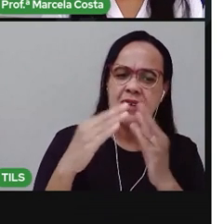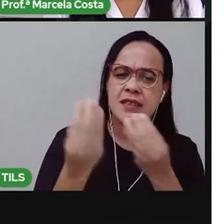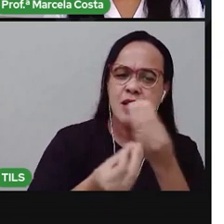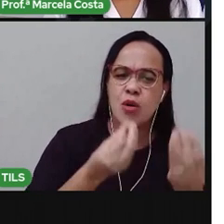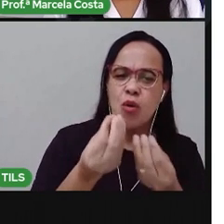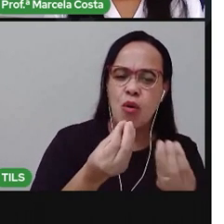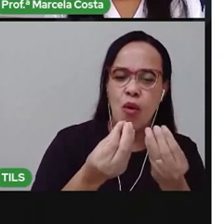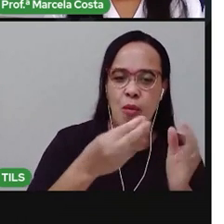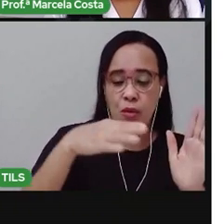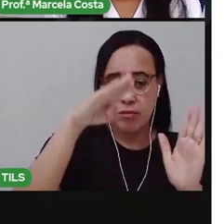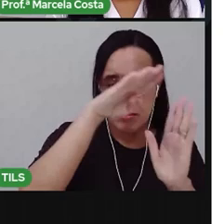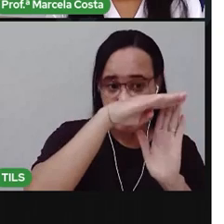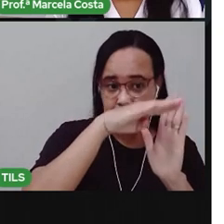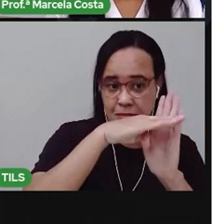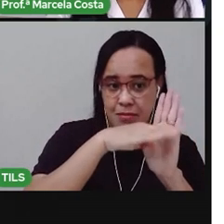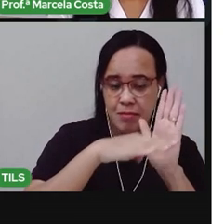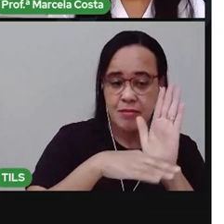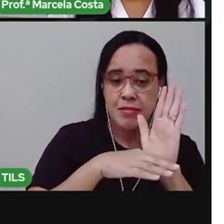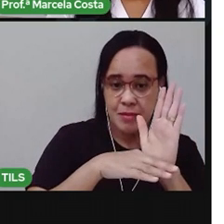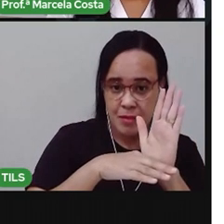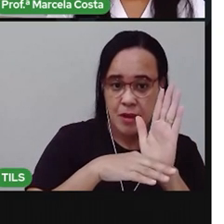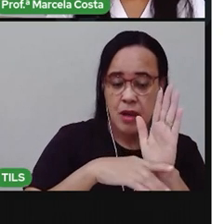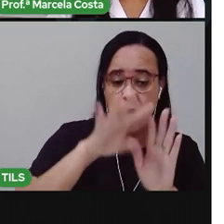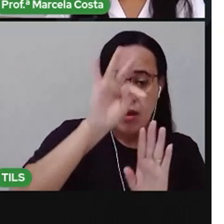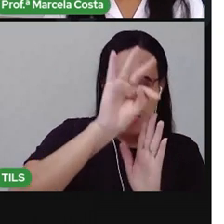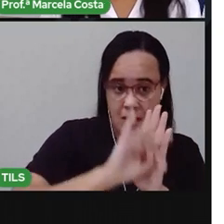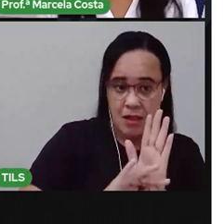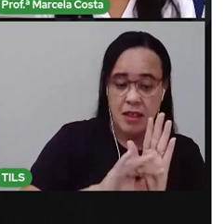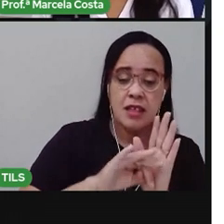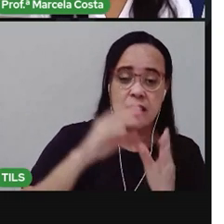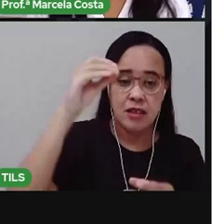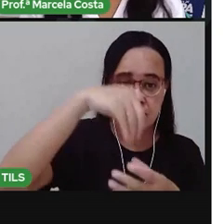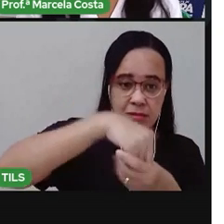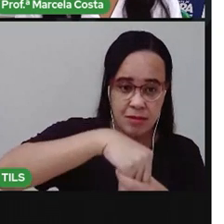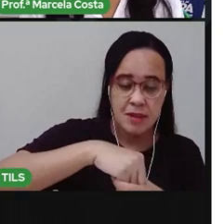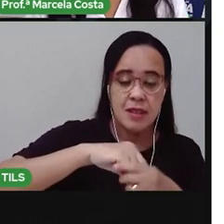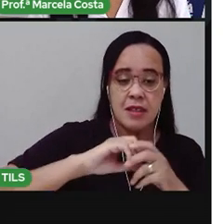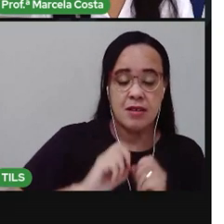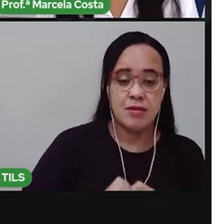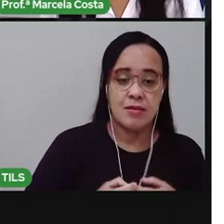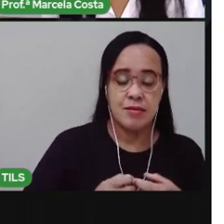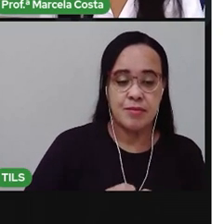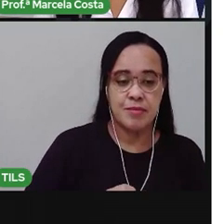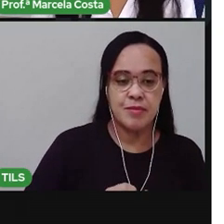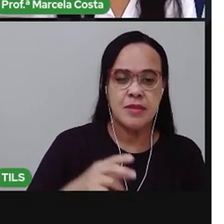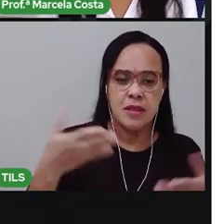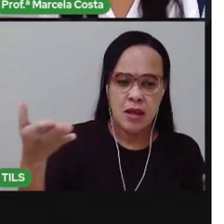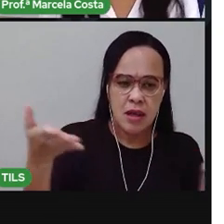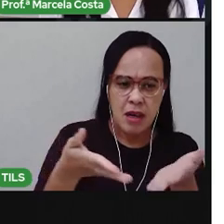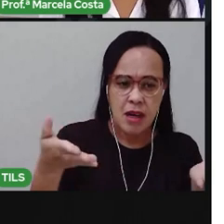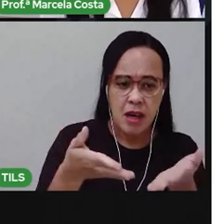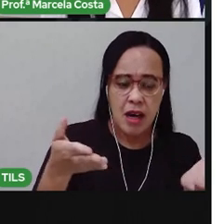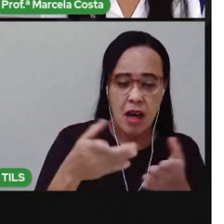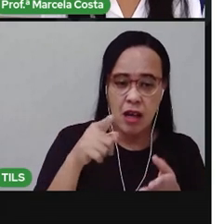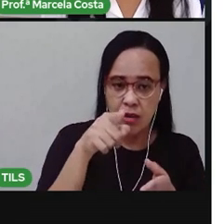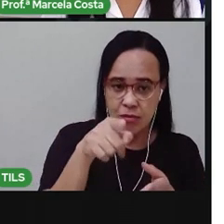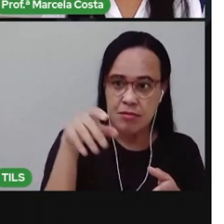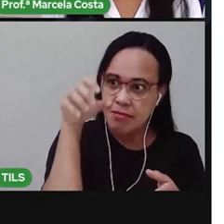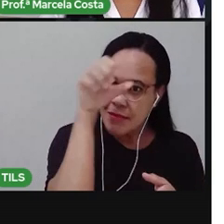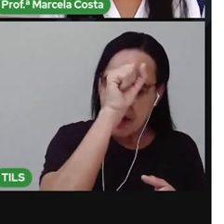A gente vai trabalhar o gênero textual, lista. Então, com essa aula, eu espero que você aprenda,